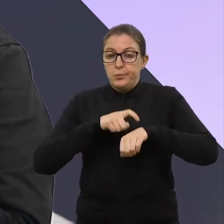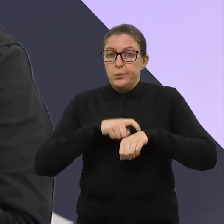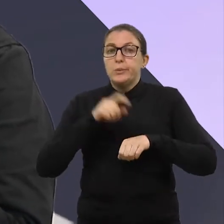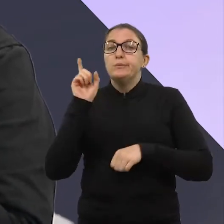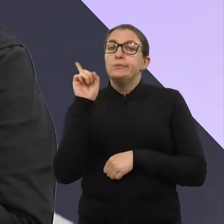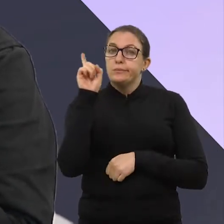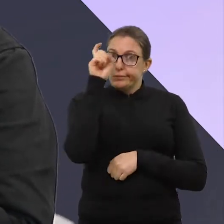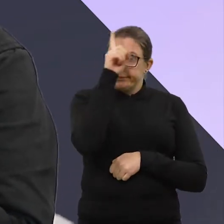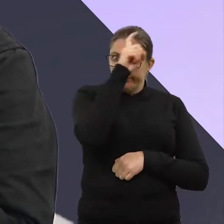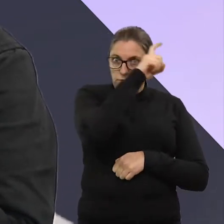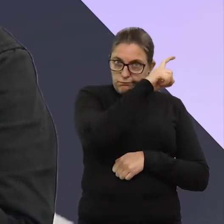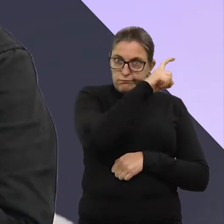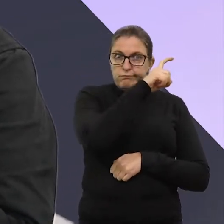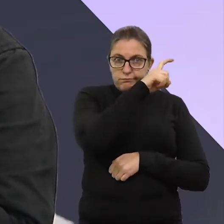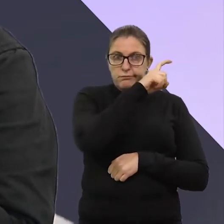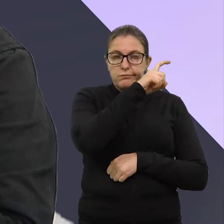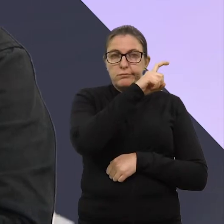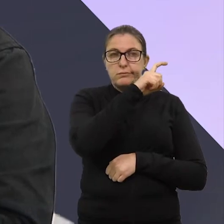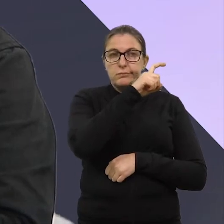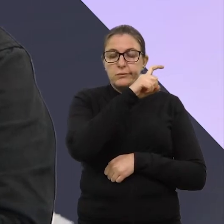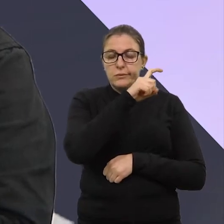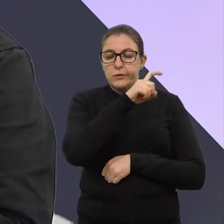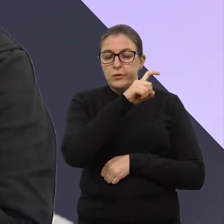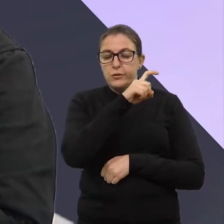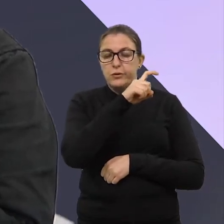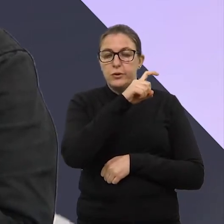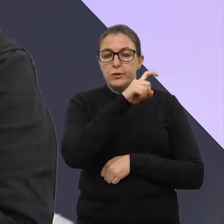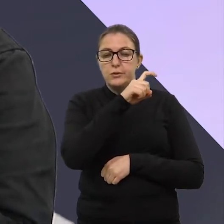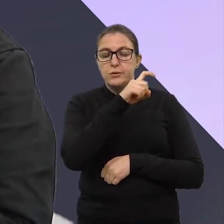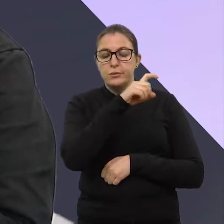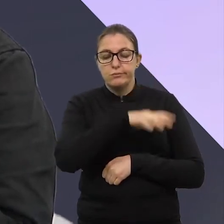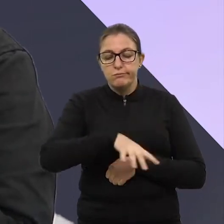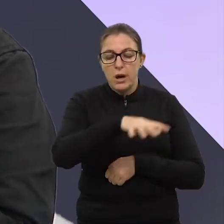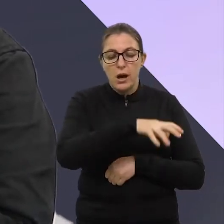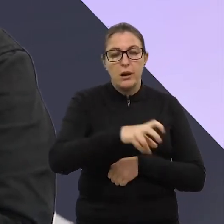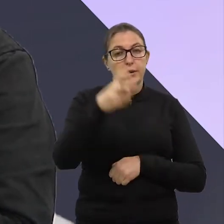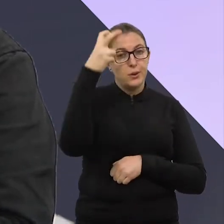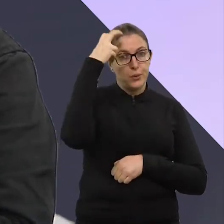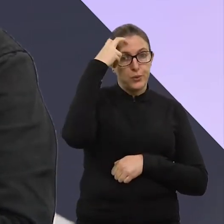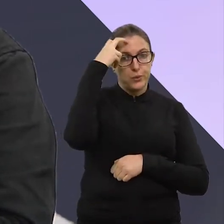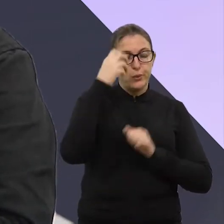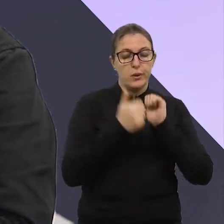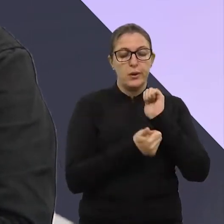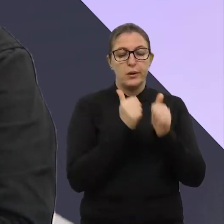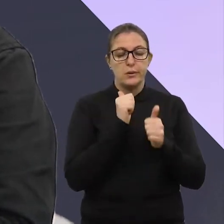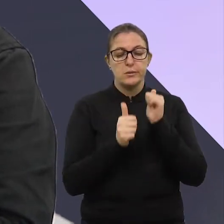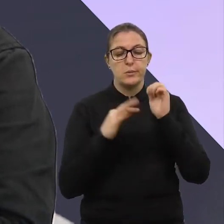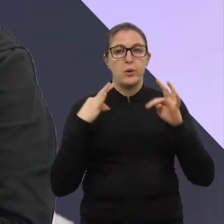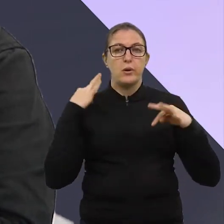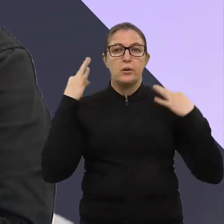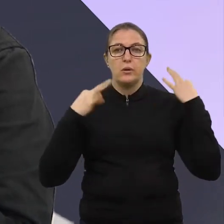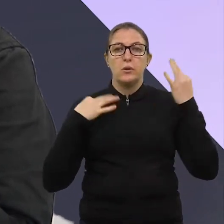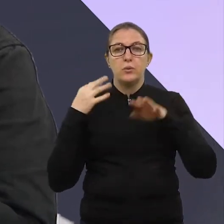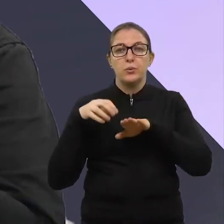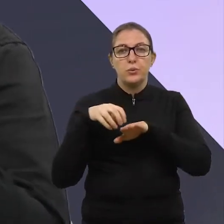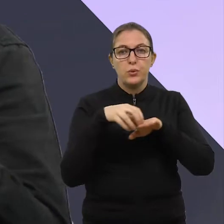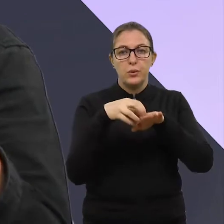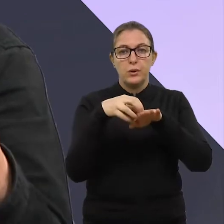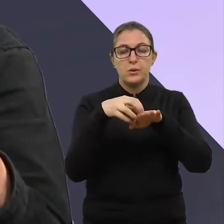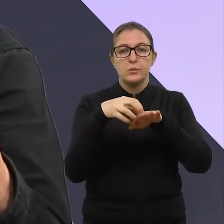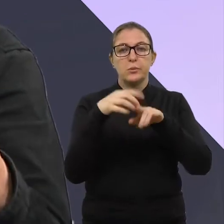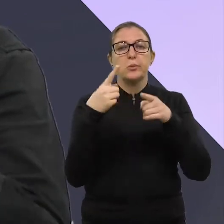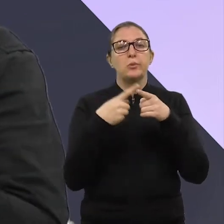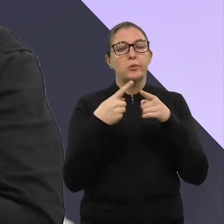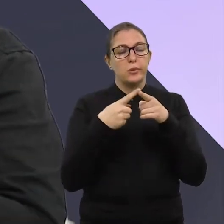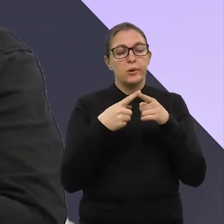dramático, né? Para os setores de cultura, esporte, turismo, né? Porque o